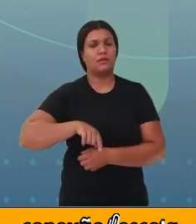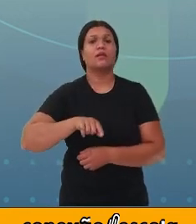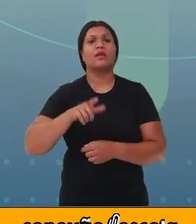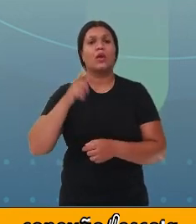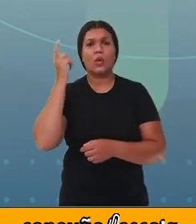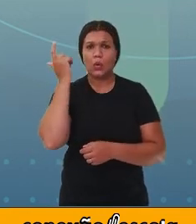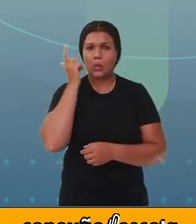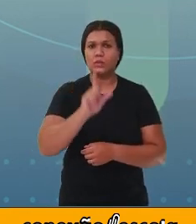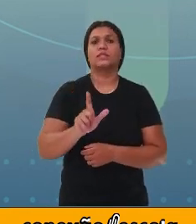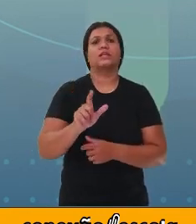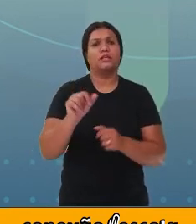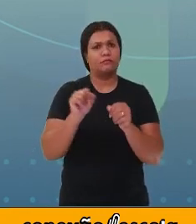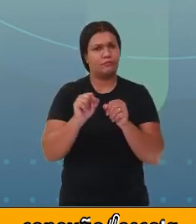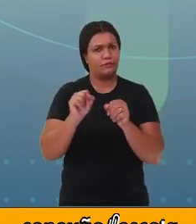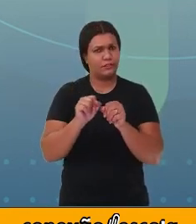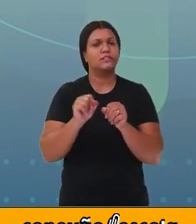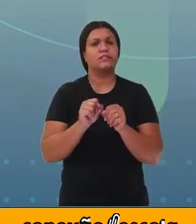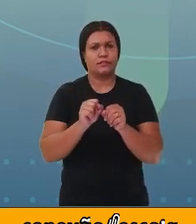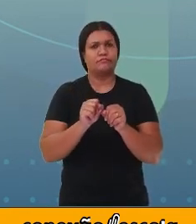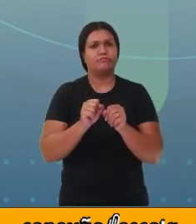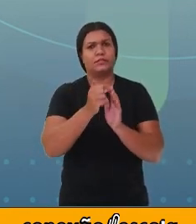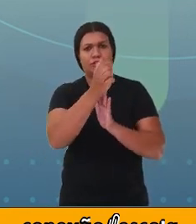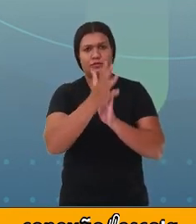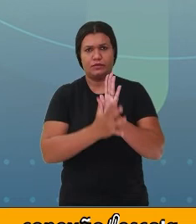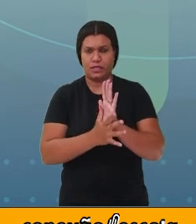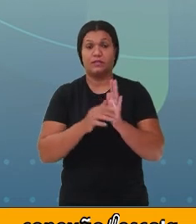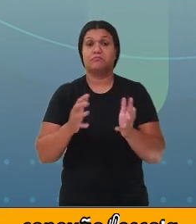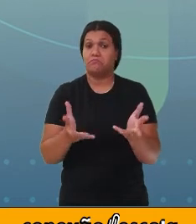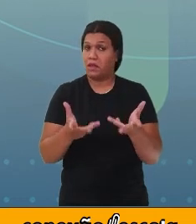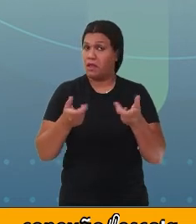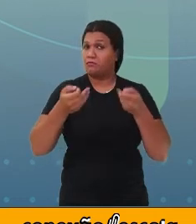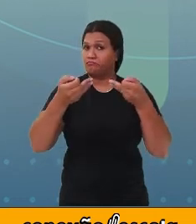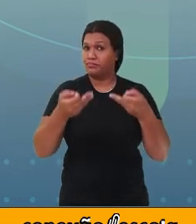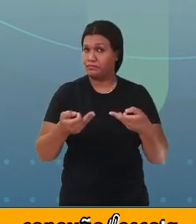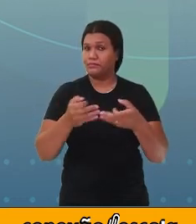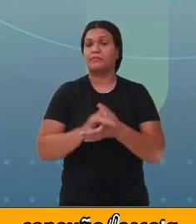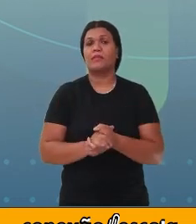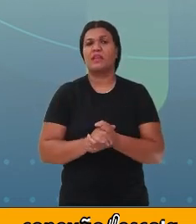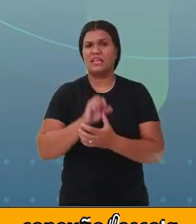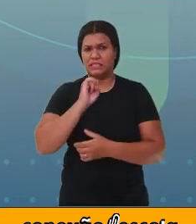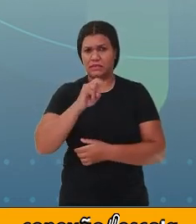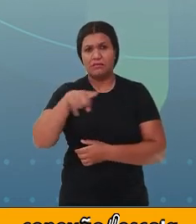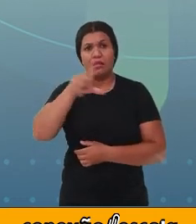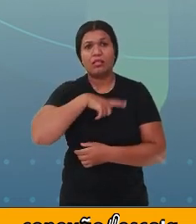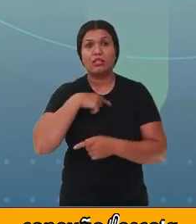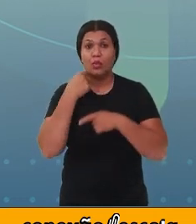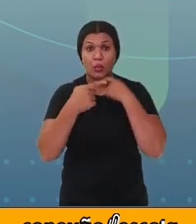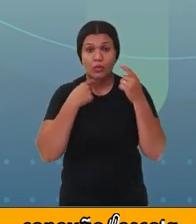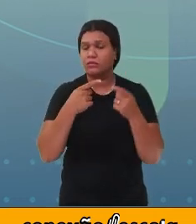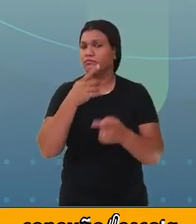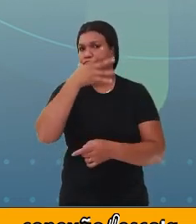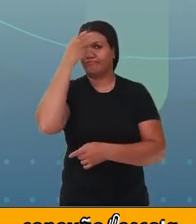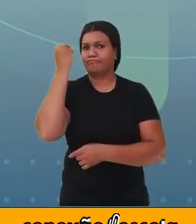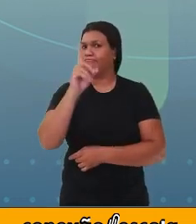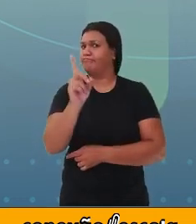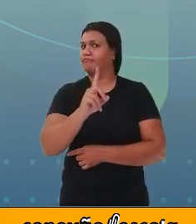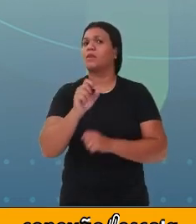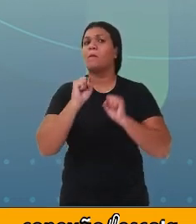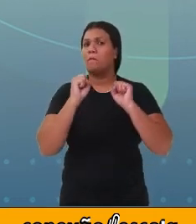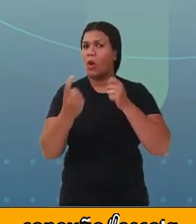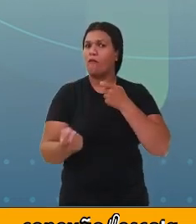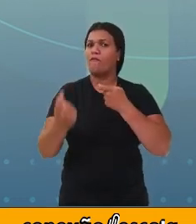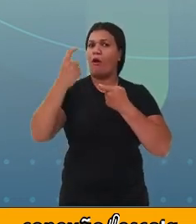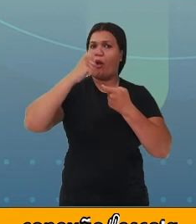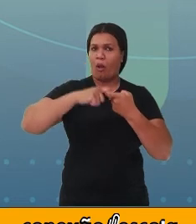dará um show de conhecimento. Ah, e se você tiver alguma dúvida, não se esqueça, pode